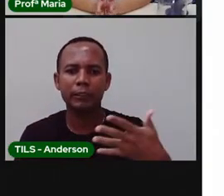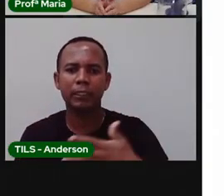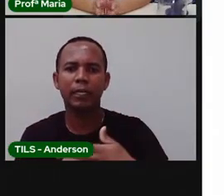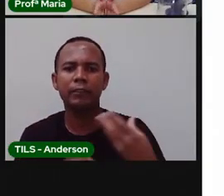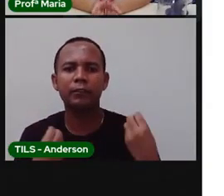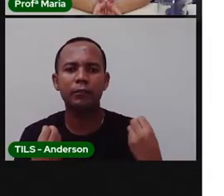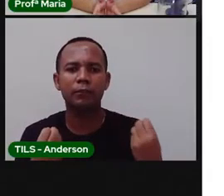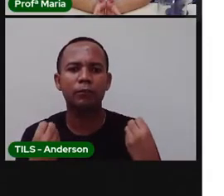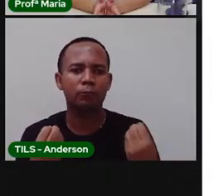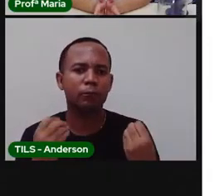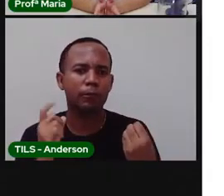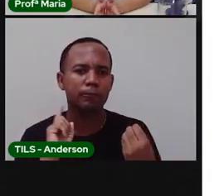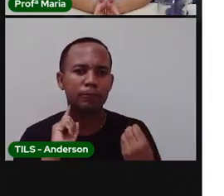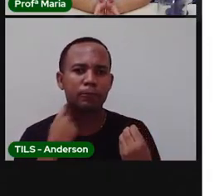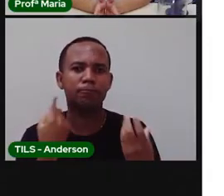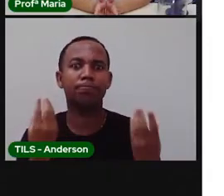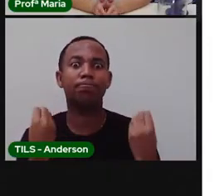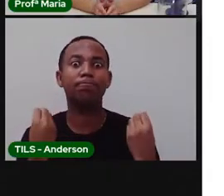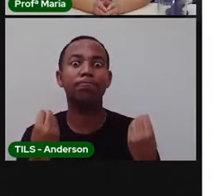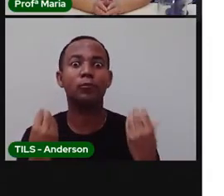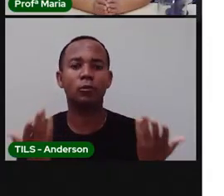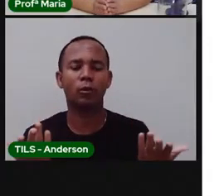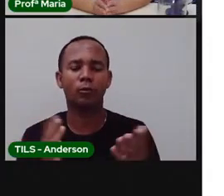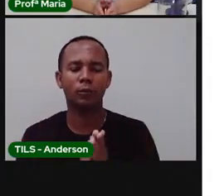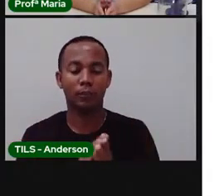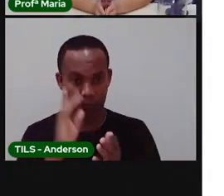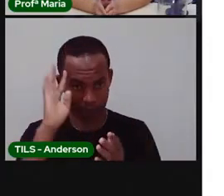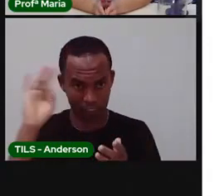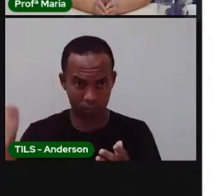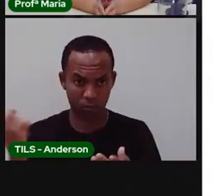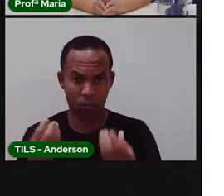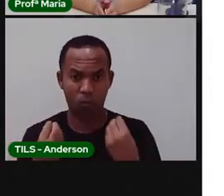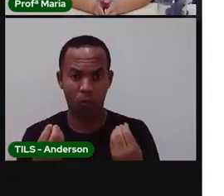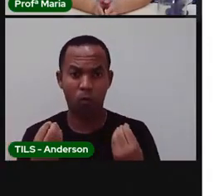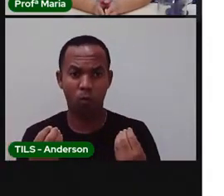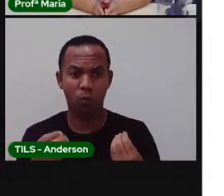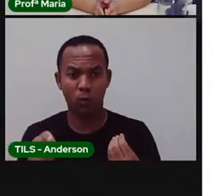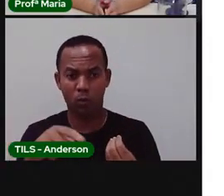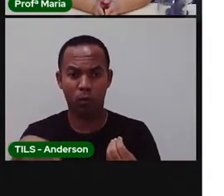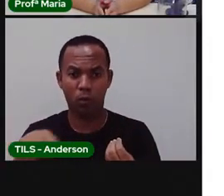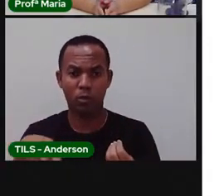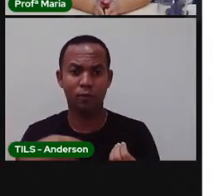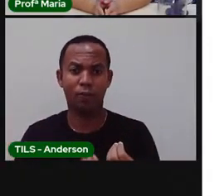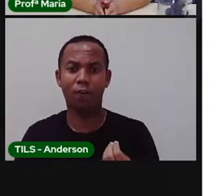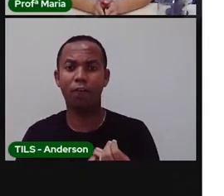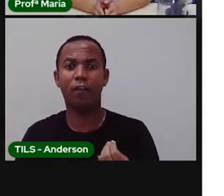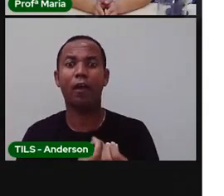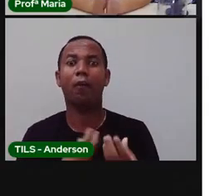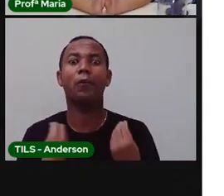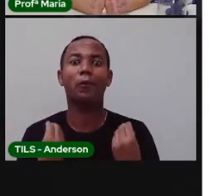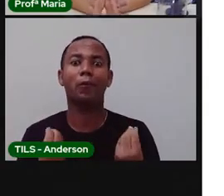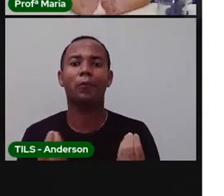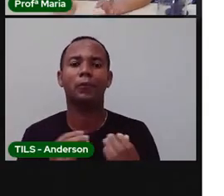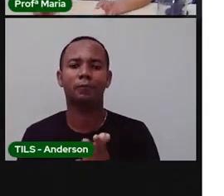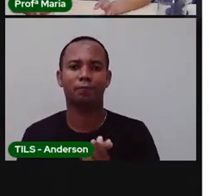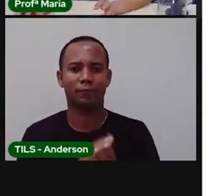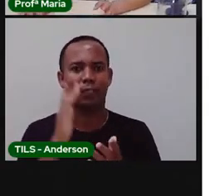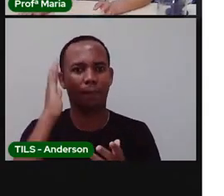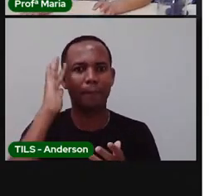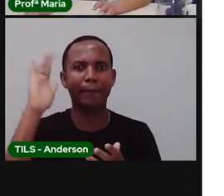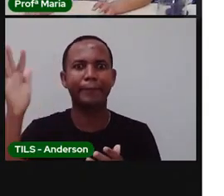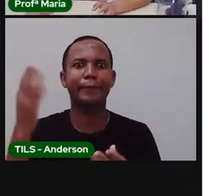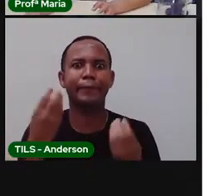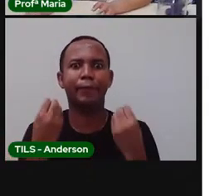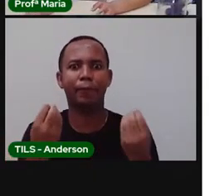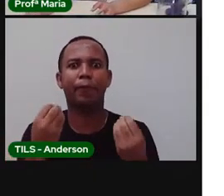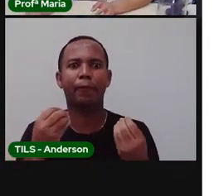essa estação de tratamento de esgoto. Imagine só como nós iríamos viver, né? Imagine o caos